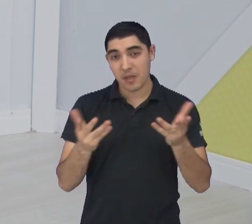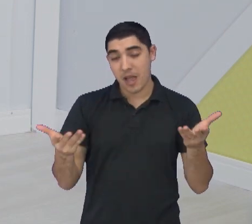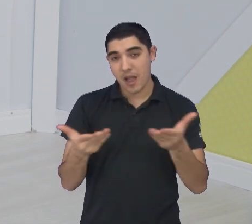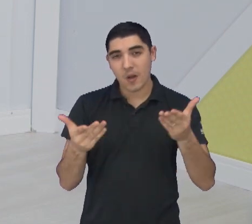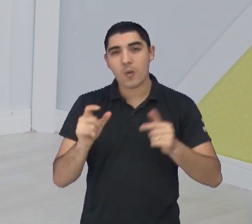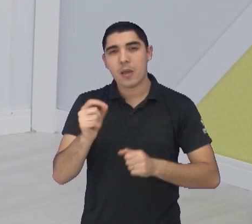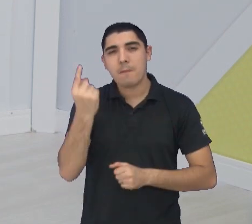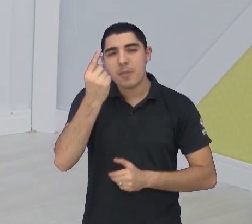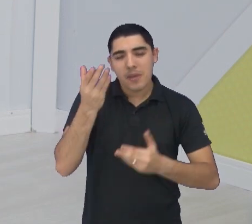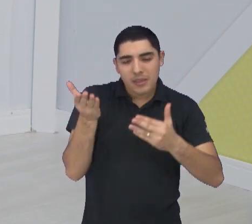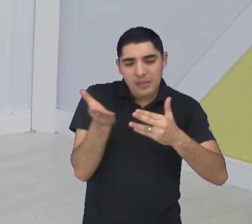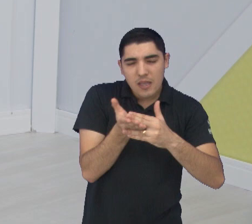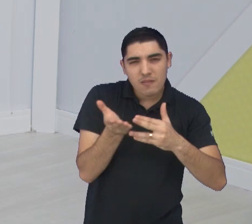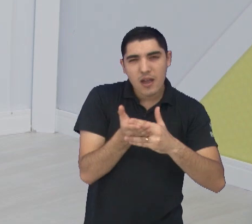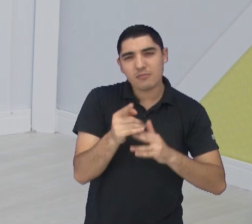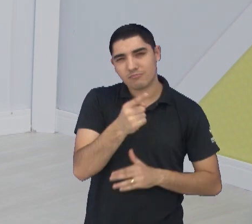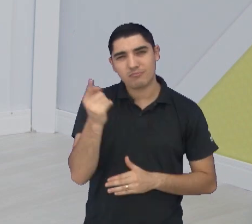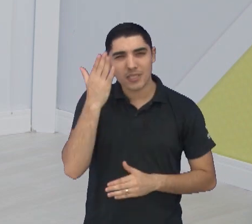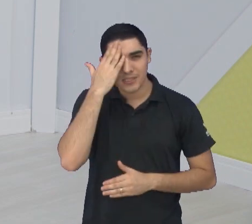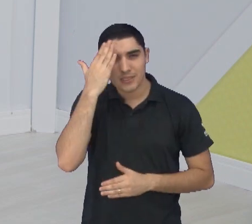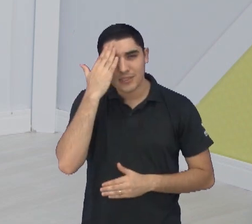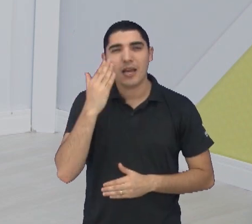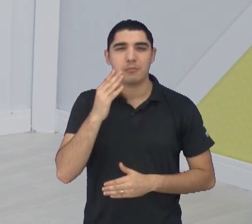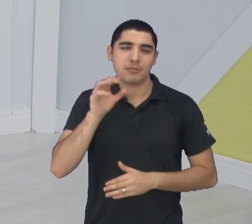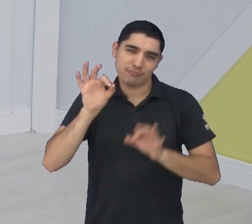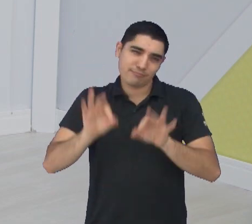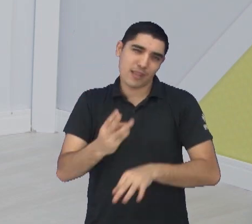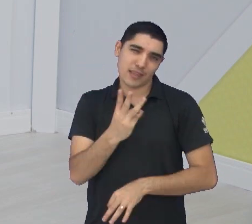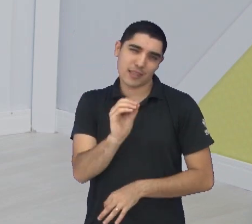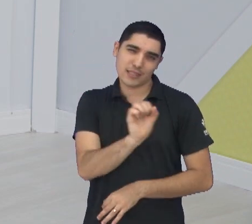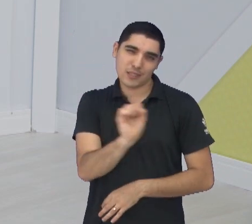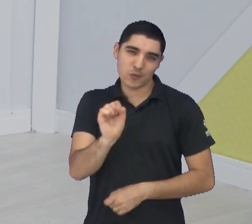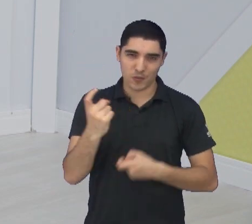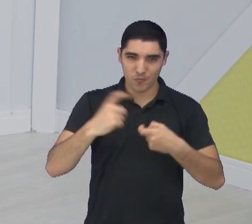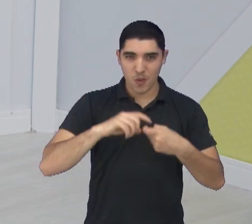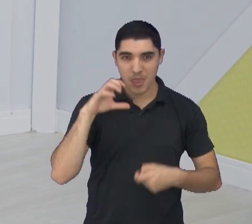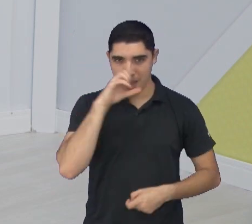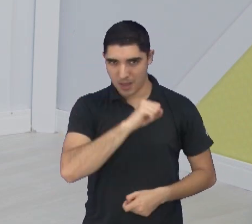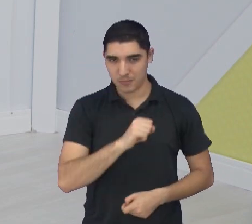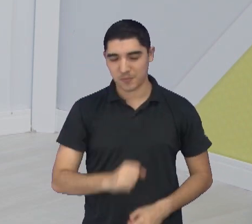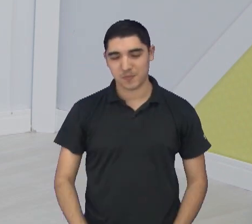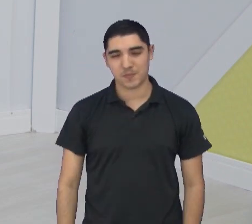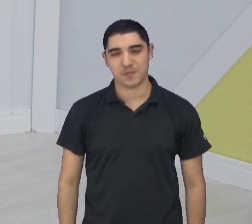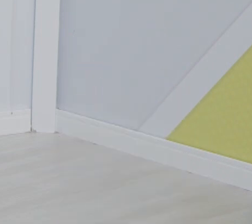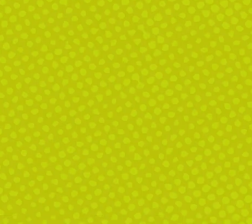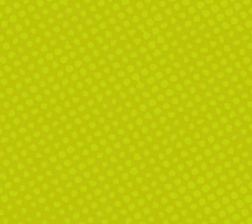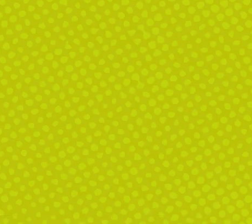pro primeiro intervalo do dia, aquele um minutinho que você sabe que dura 30 segundos, é pai e bola, já já voltamos.